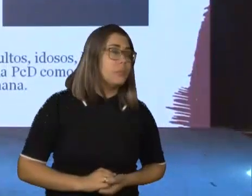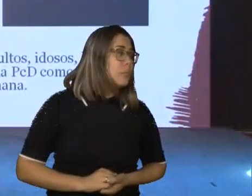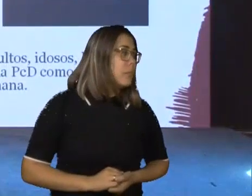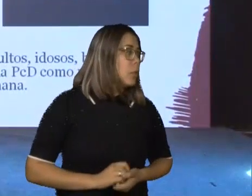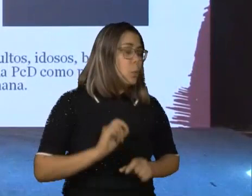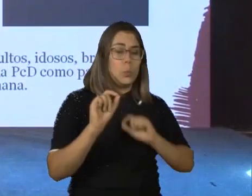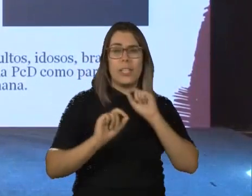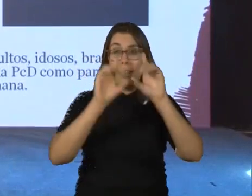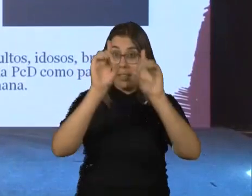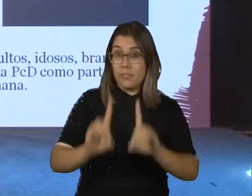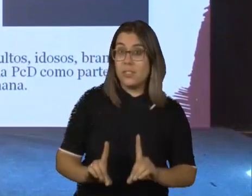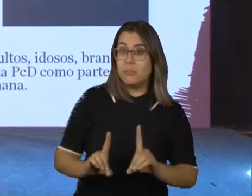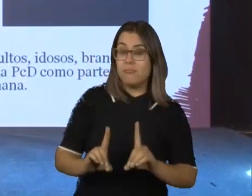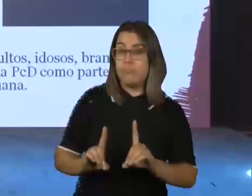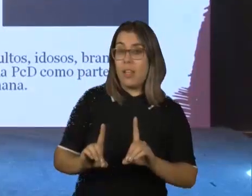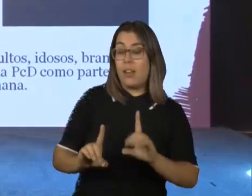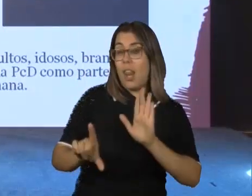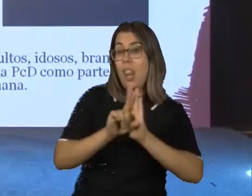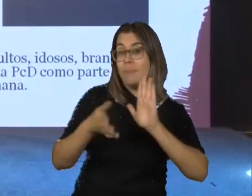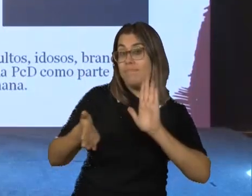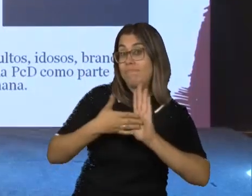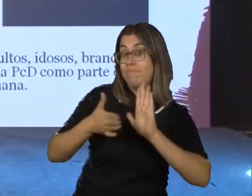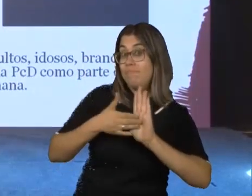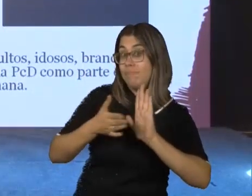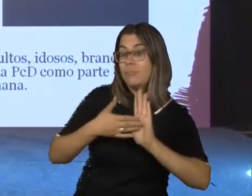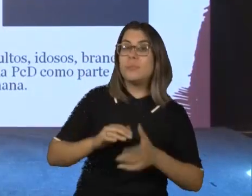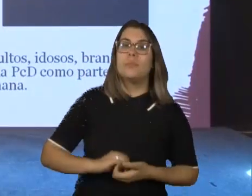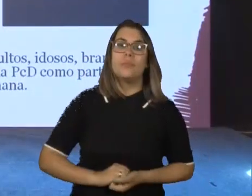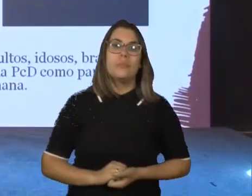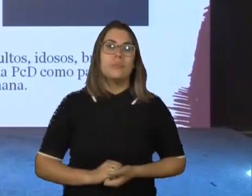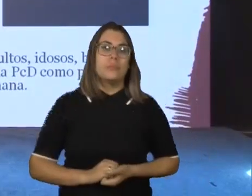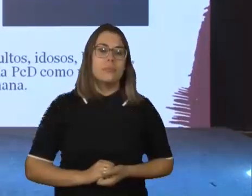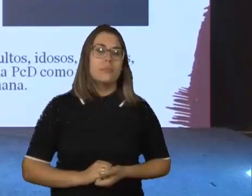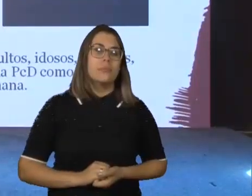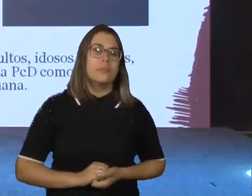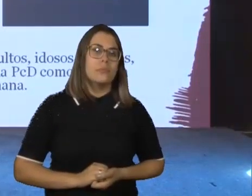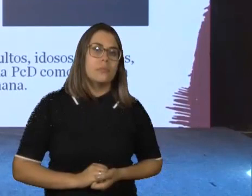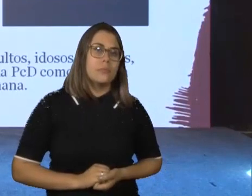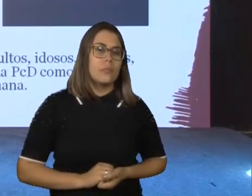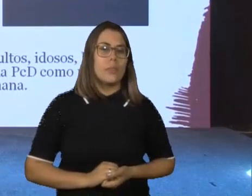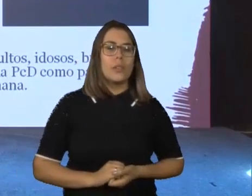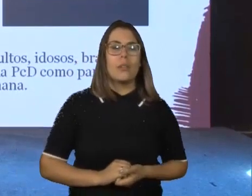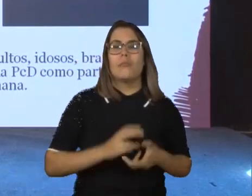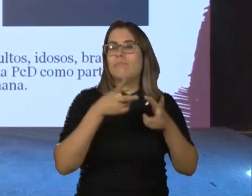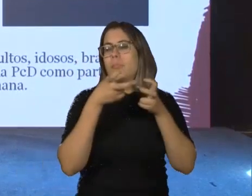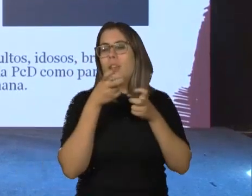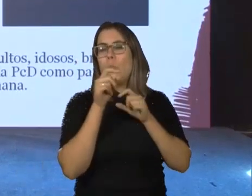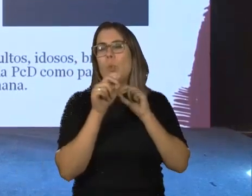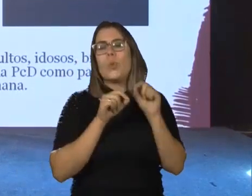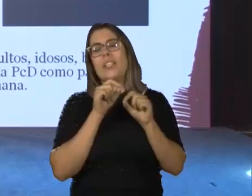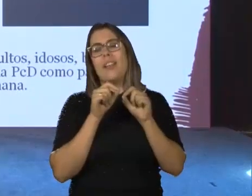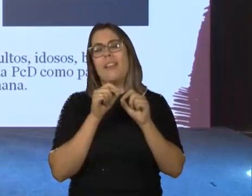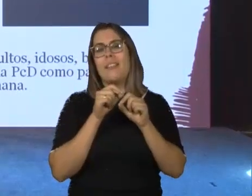deficiências previstas em lei, eu vou passar rapidamente, porque eu acho que isso já exauriu esse tema, mas eu queria